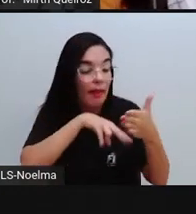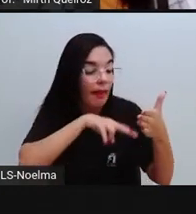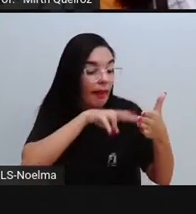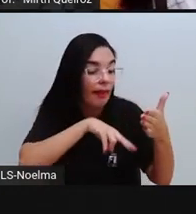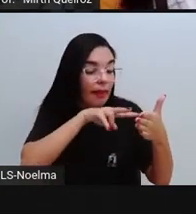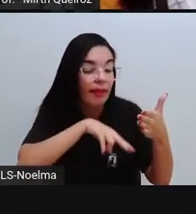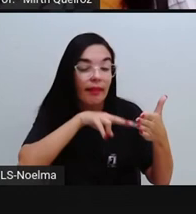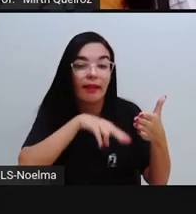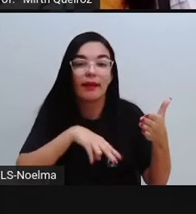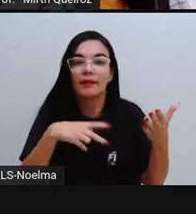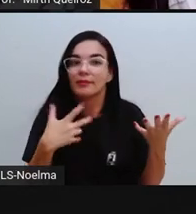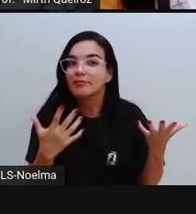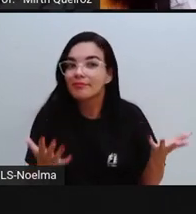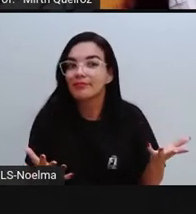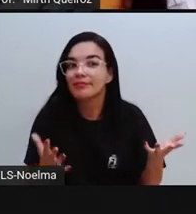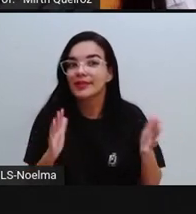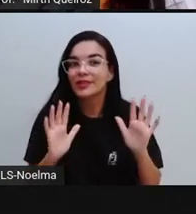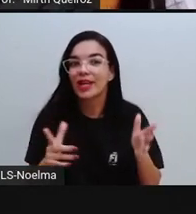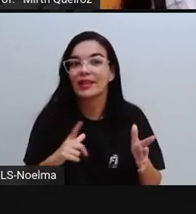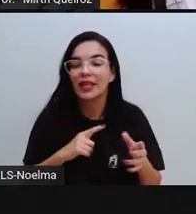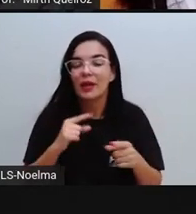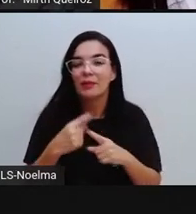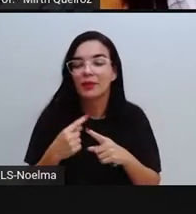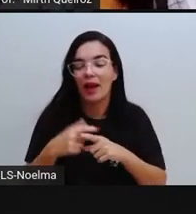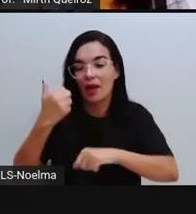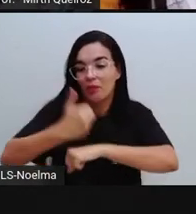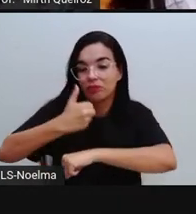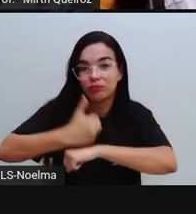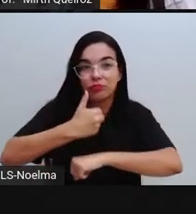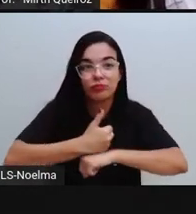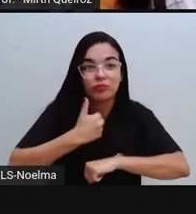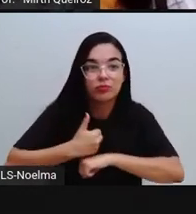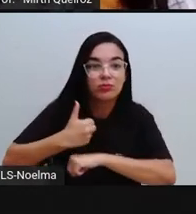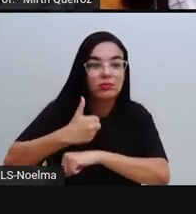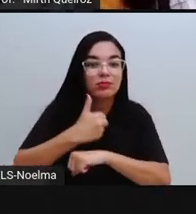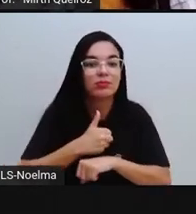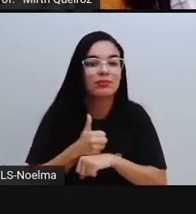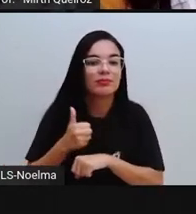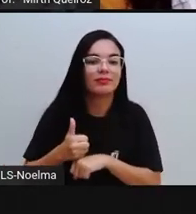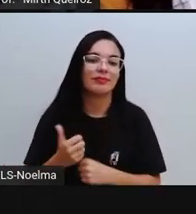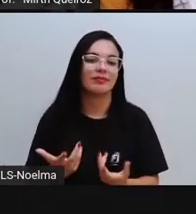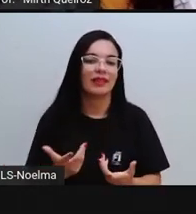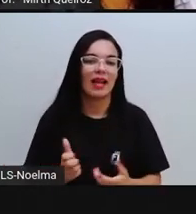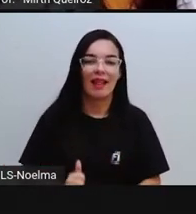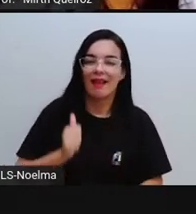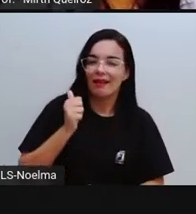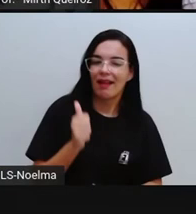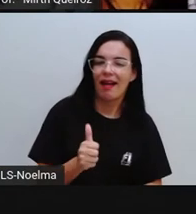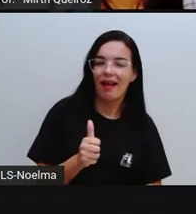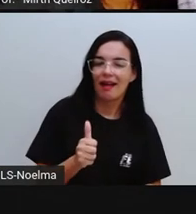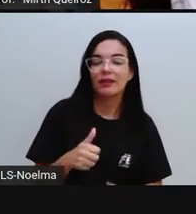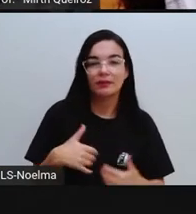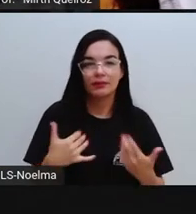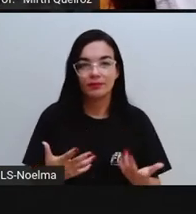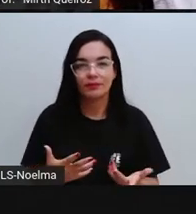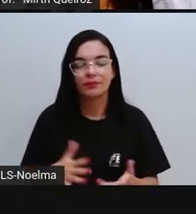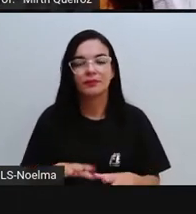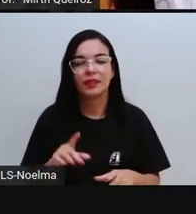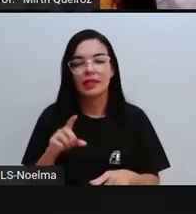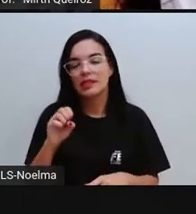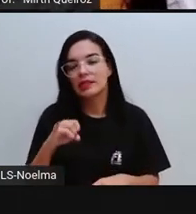esse jornal, ele foi lido, uma notícia, por exemplo, quantas pessoas leram aquela notícia, né? Se as pessoas